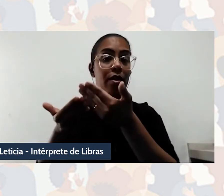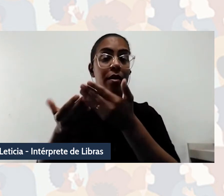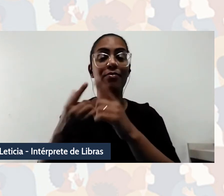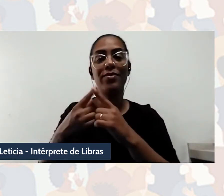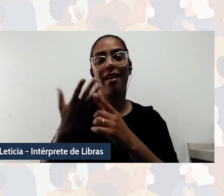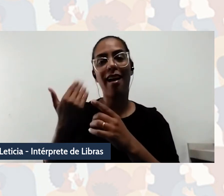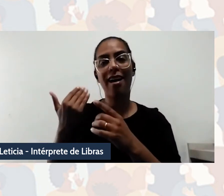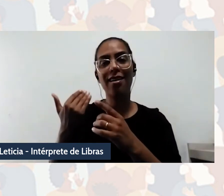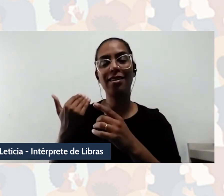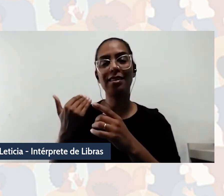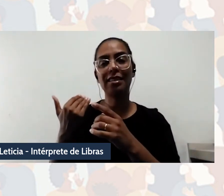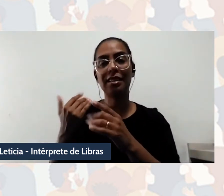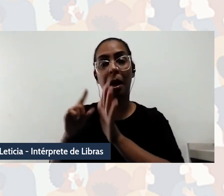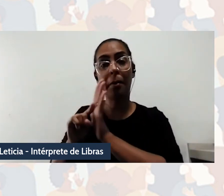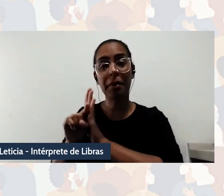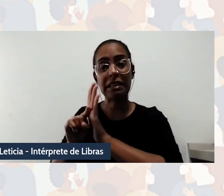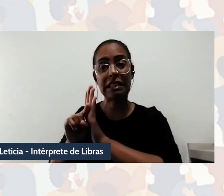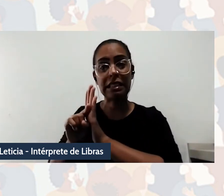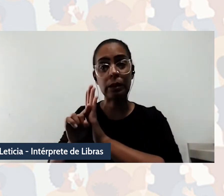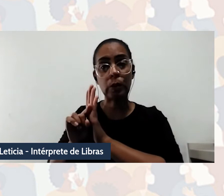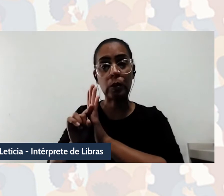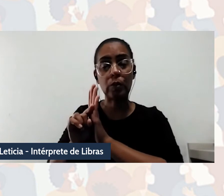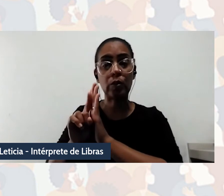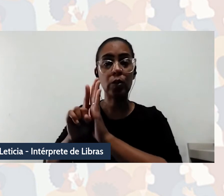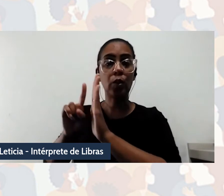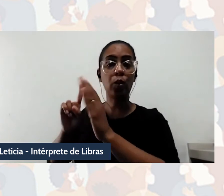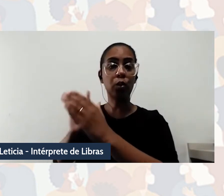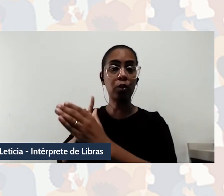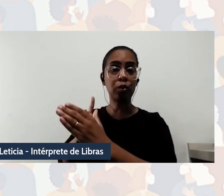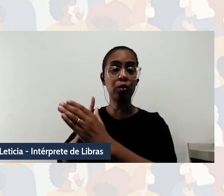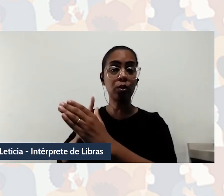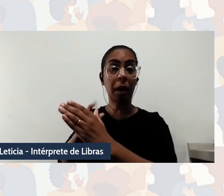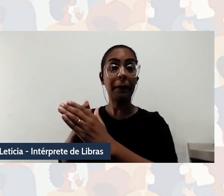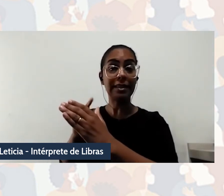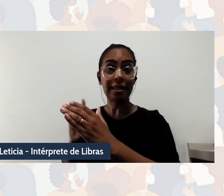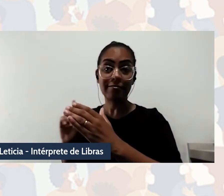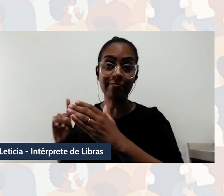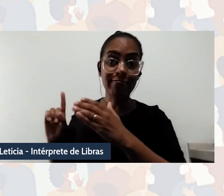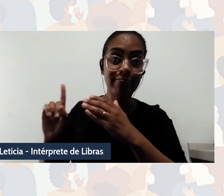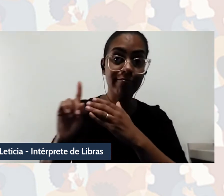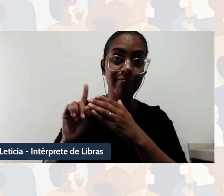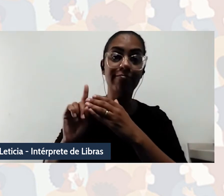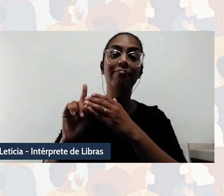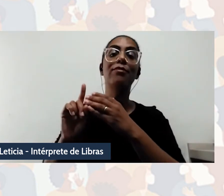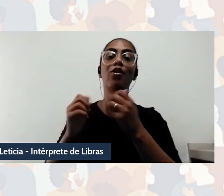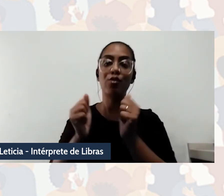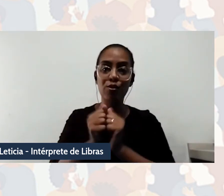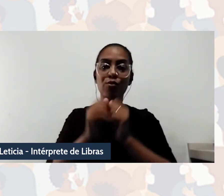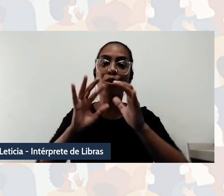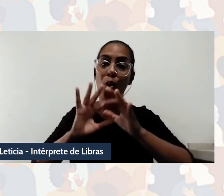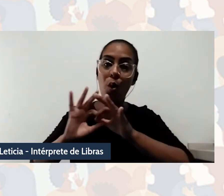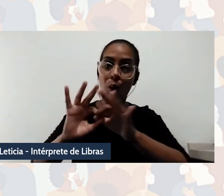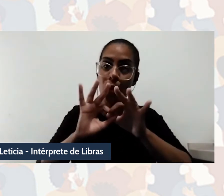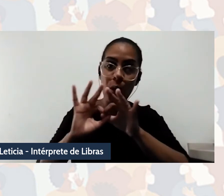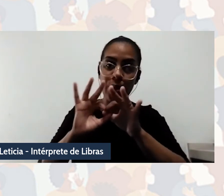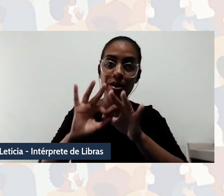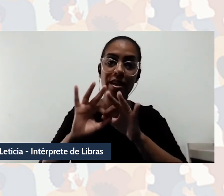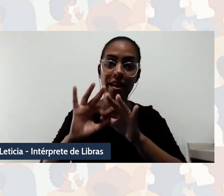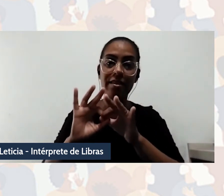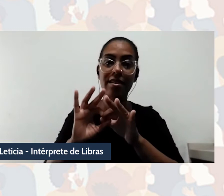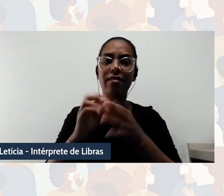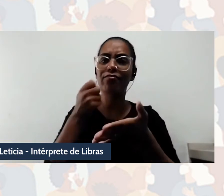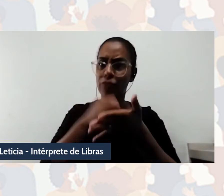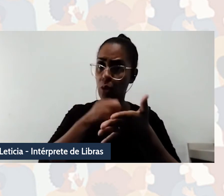pesquisa se desumanizou para se tornar ciência e essa tem sido uma luta que a gente ainda trava, apesar da gente notar